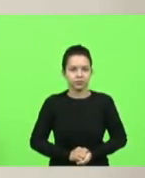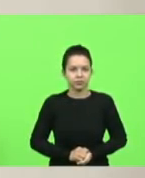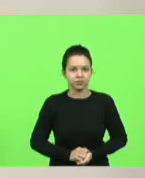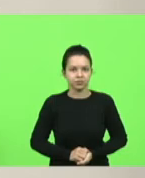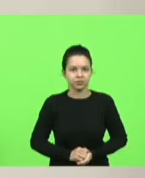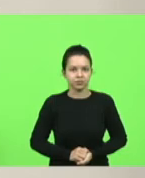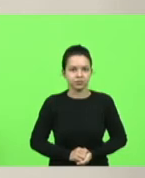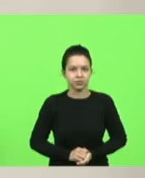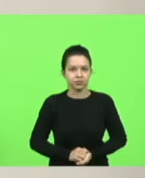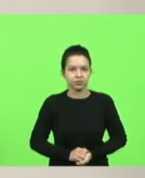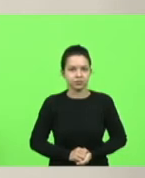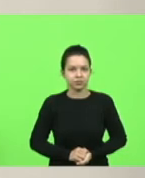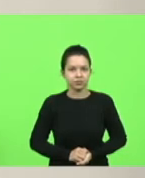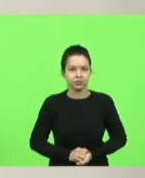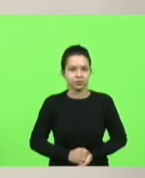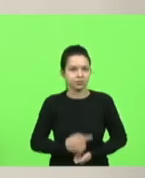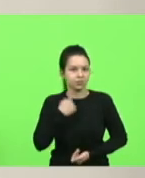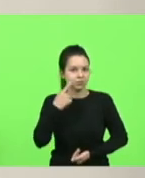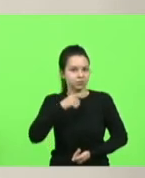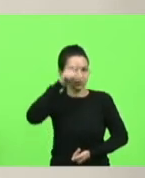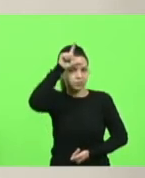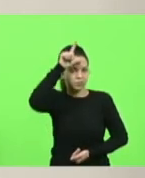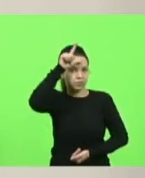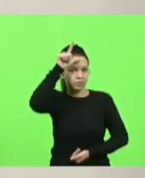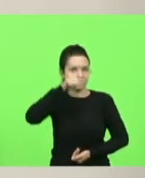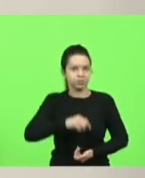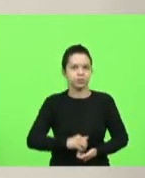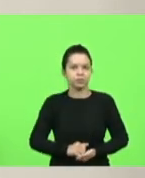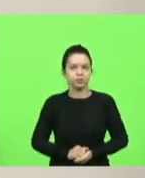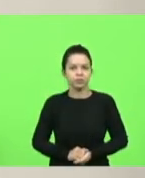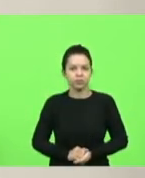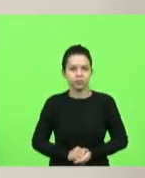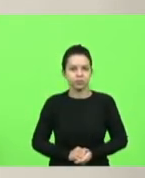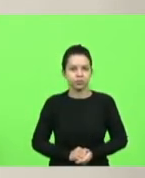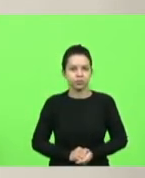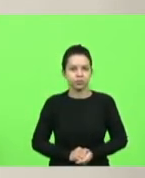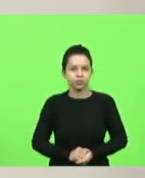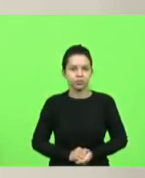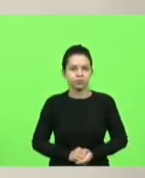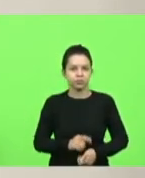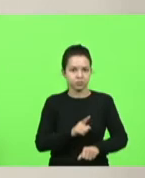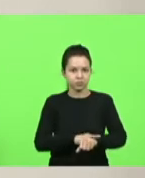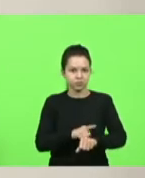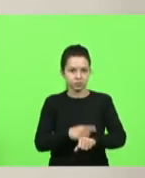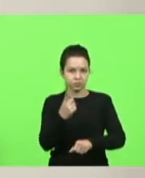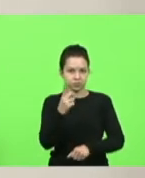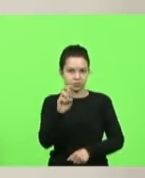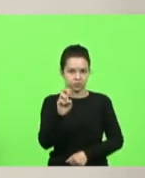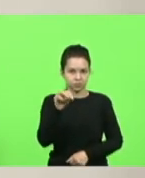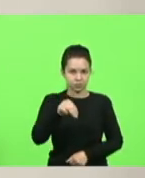deputado sargento Lima sim senhor vossa excelência terá 15 minutos